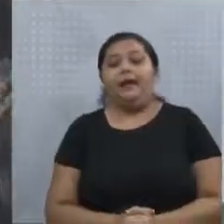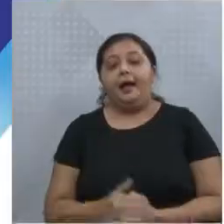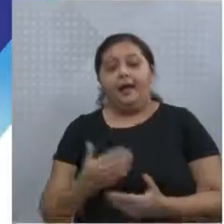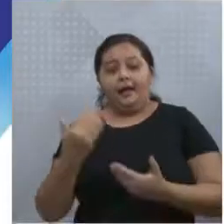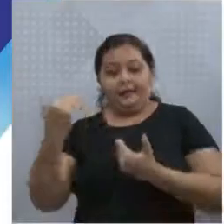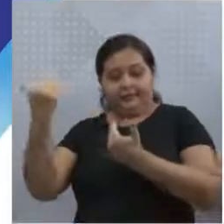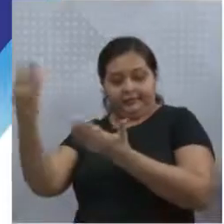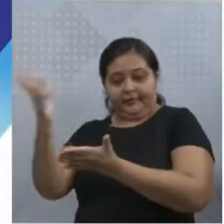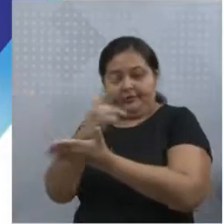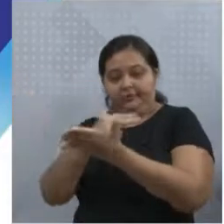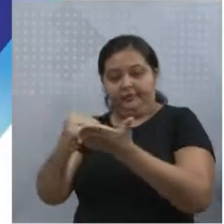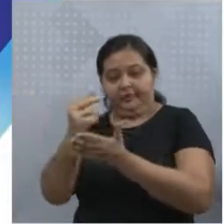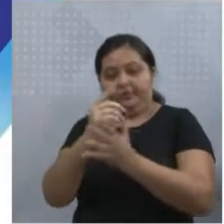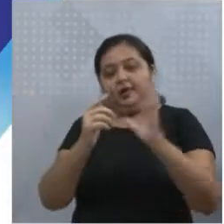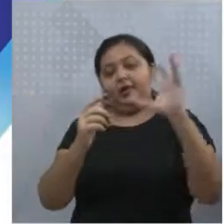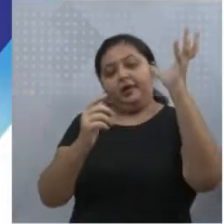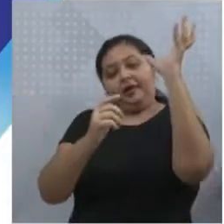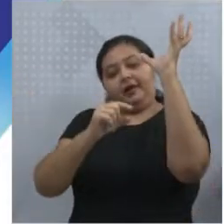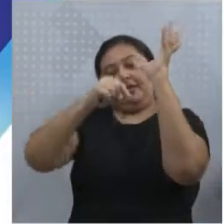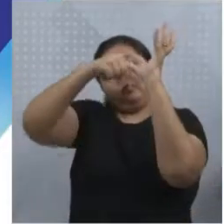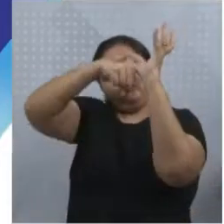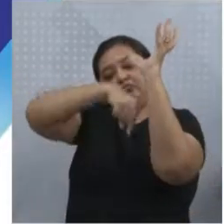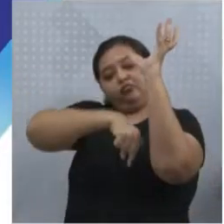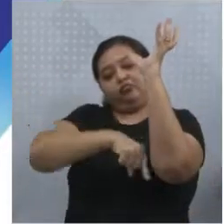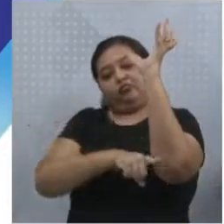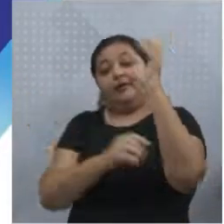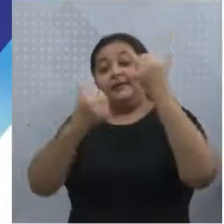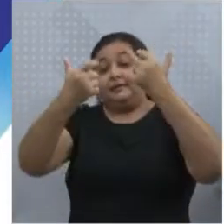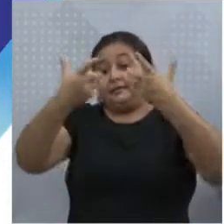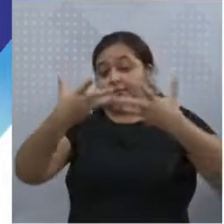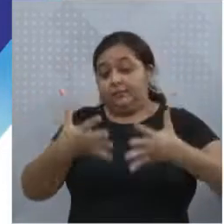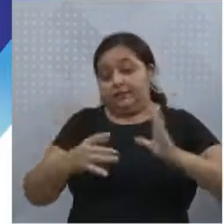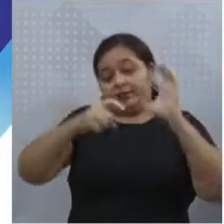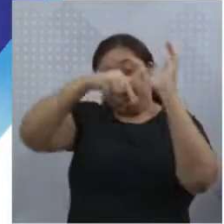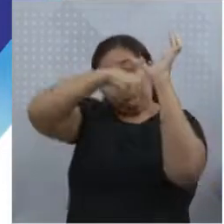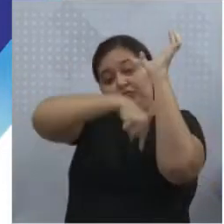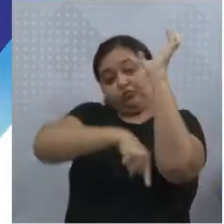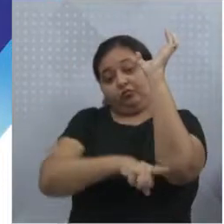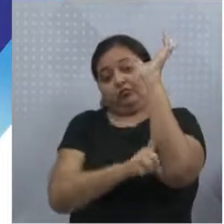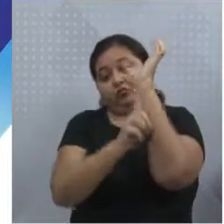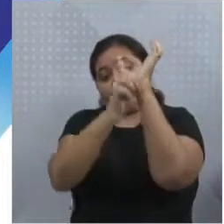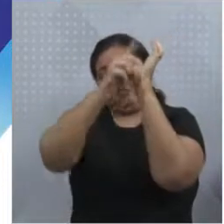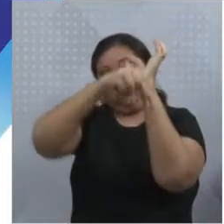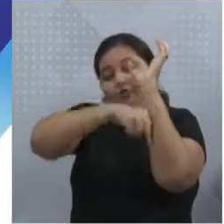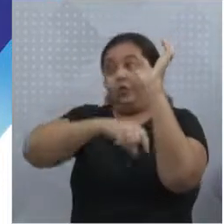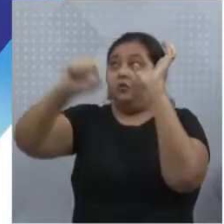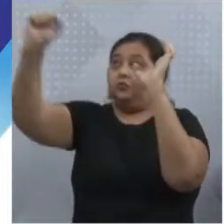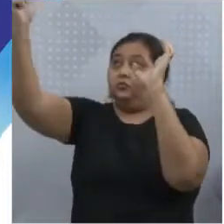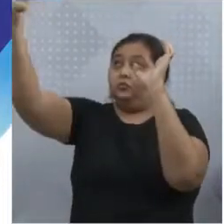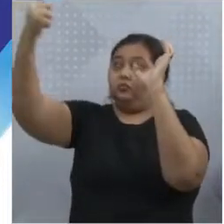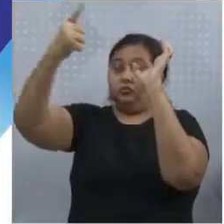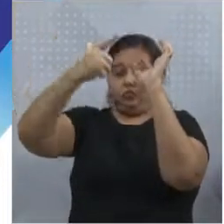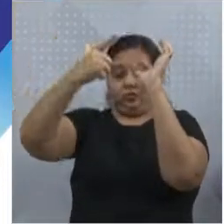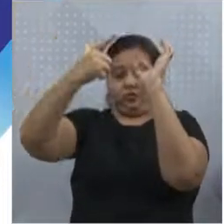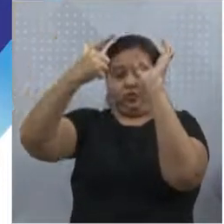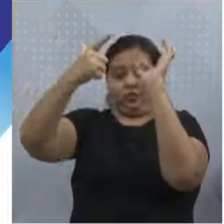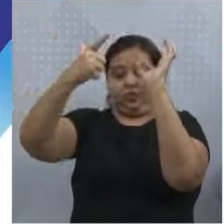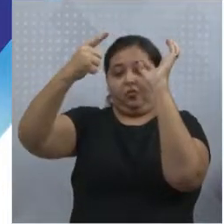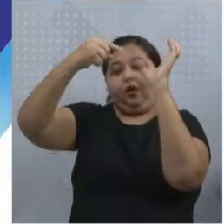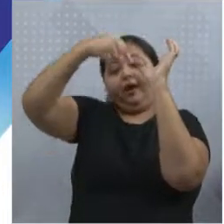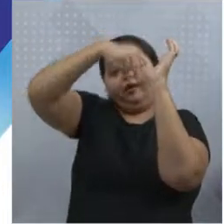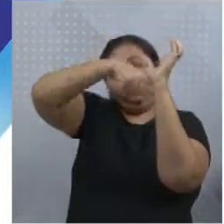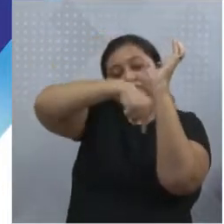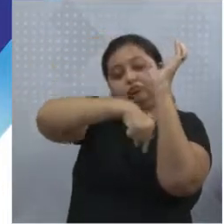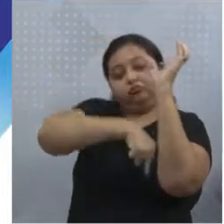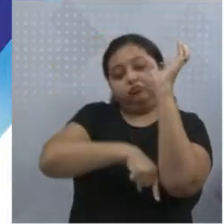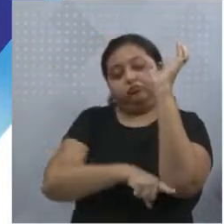processo de fotossíntese, que é justamente quando os rios ultravioletes batem na terra, ocorre o